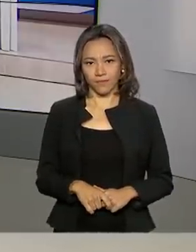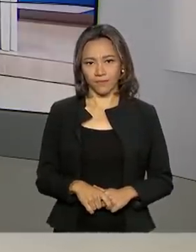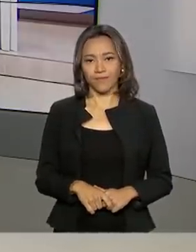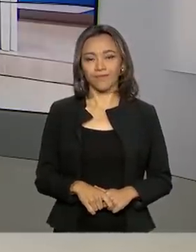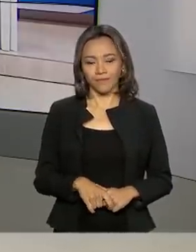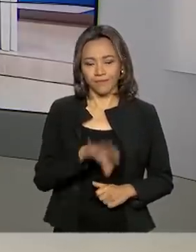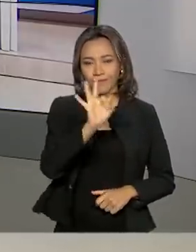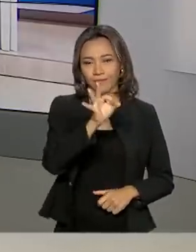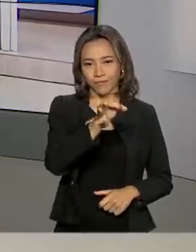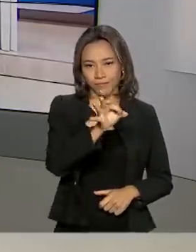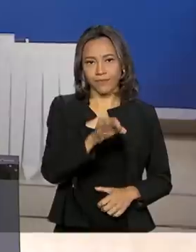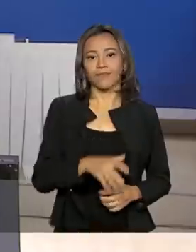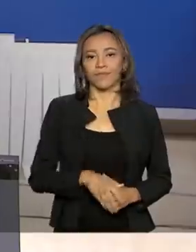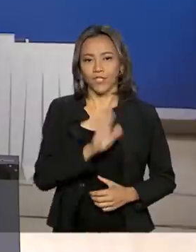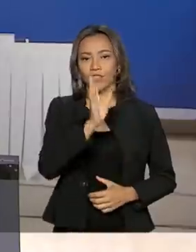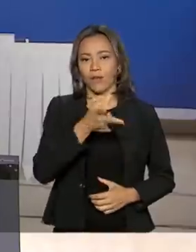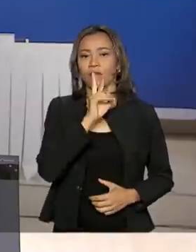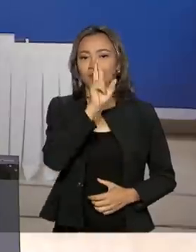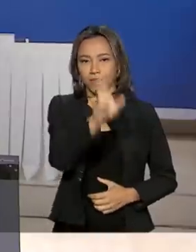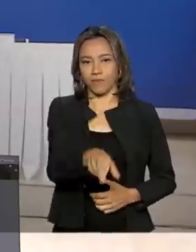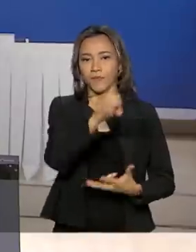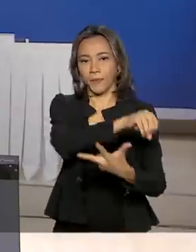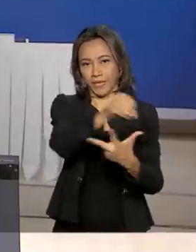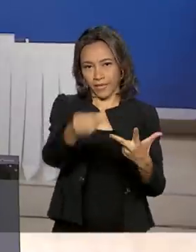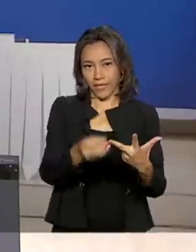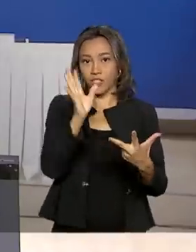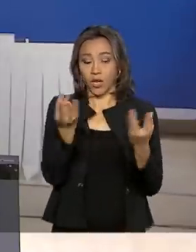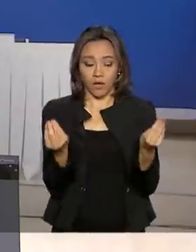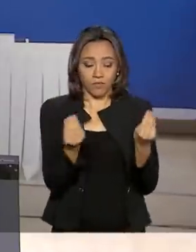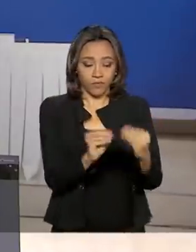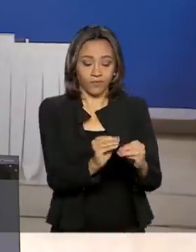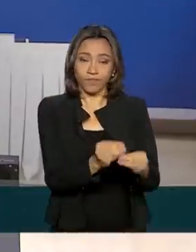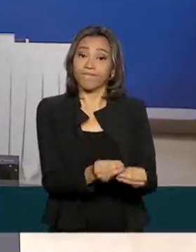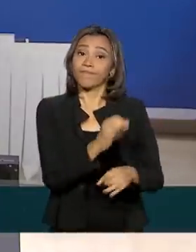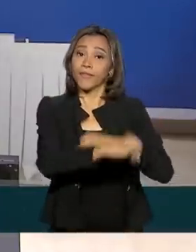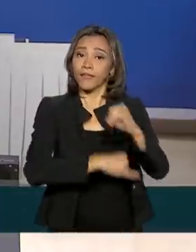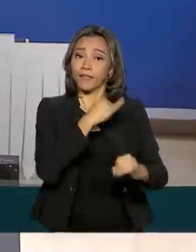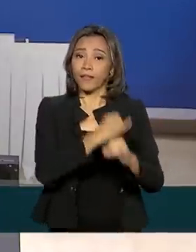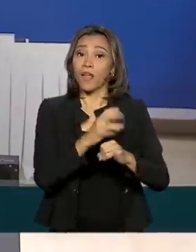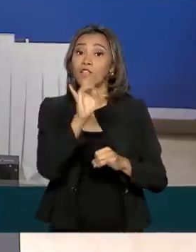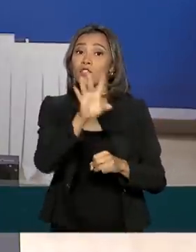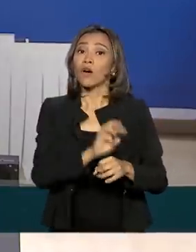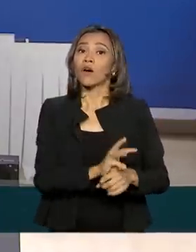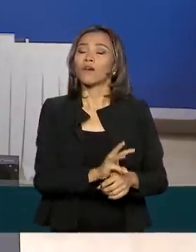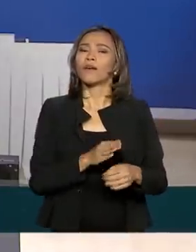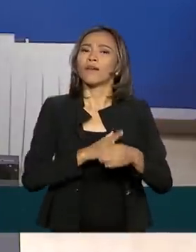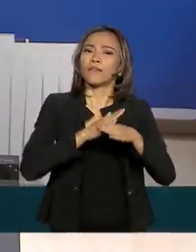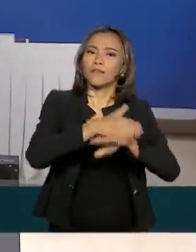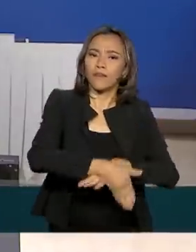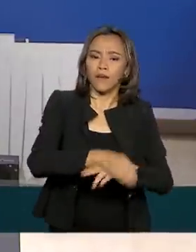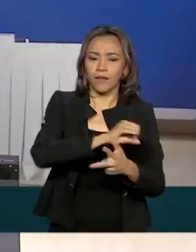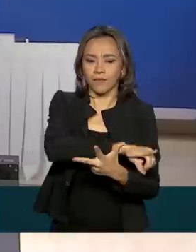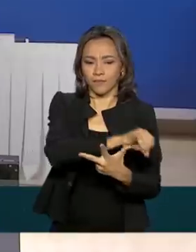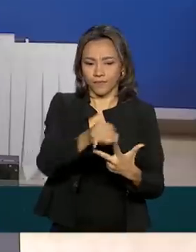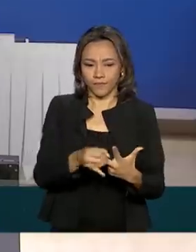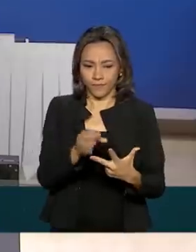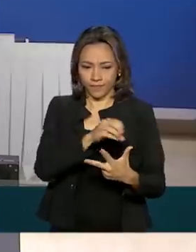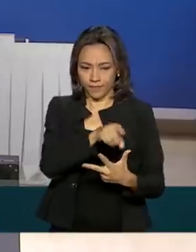Isso mesmo, Renata, já saiu e está disponível na internet. É só acessar a página do Enem, www